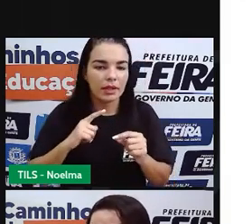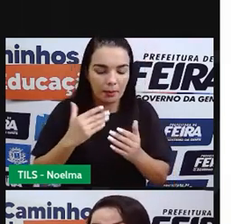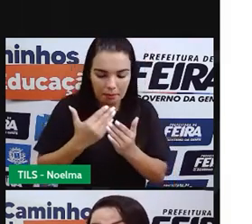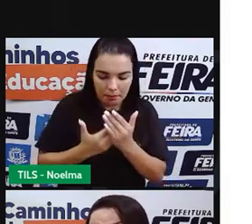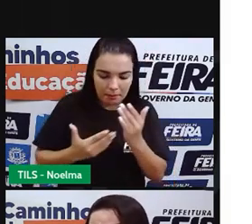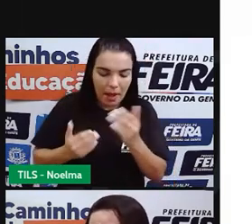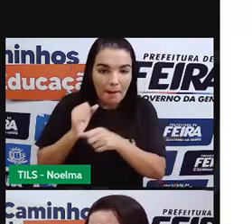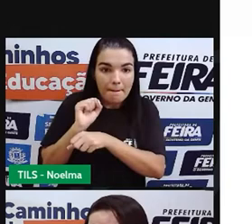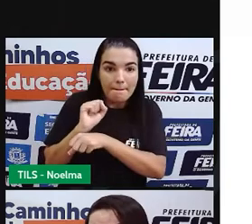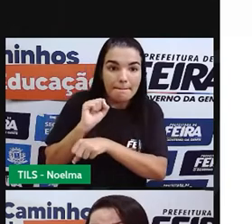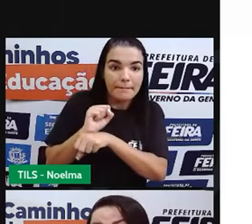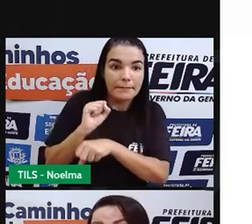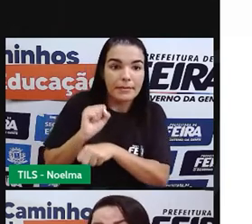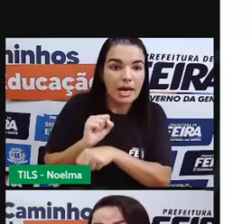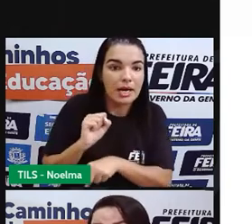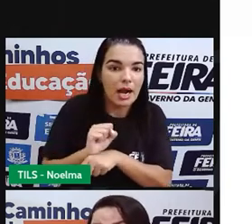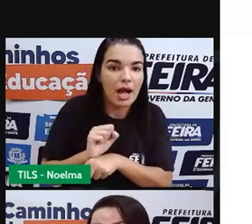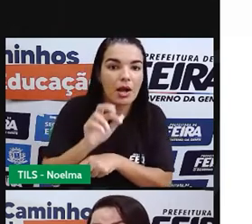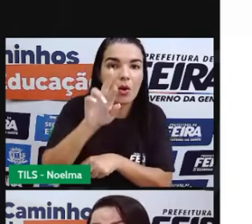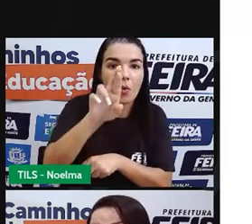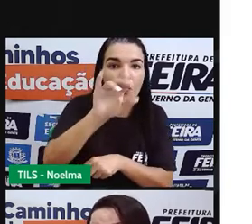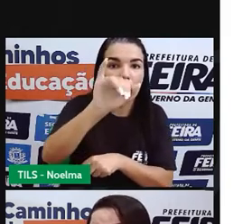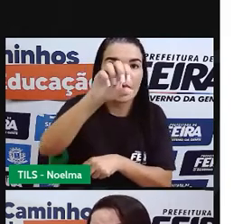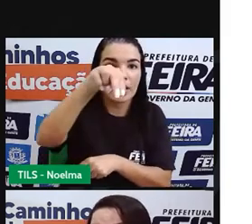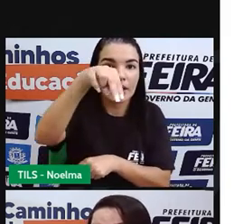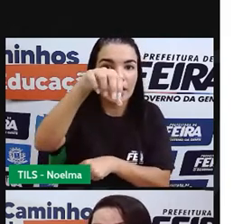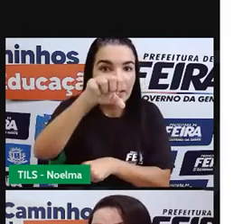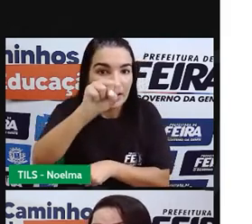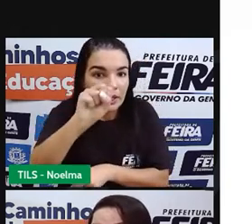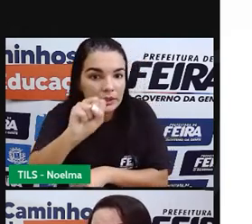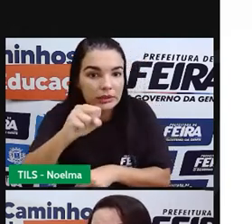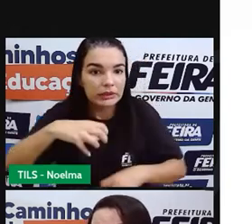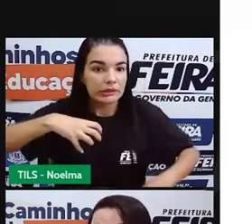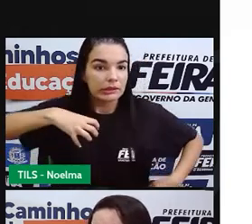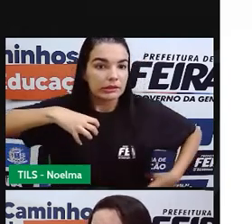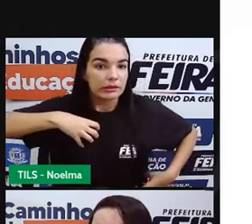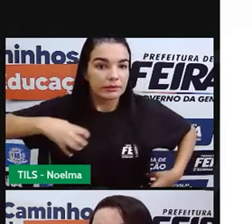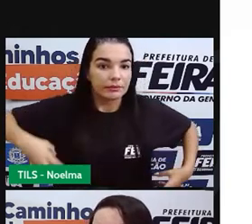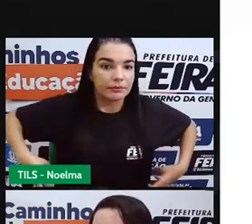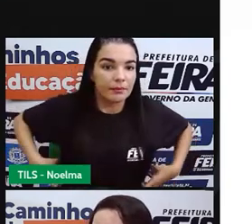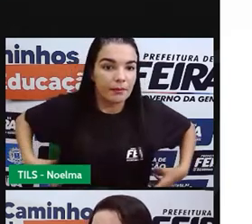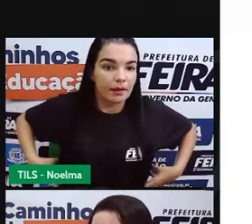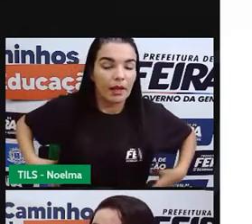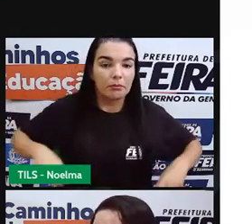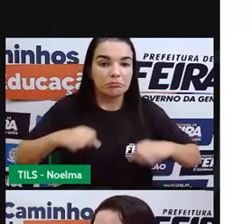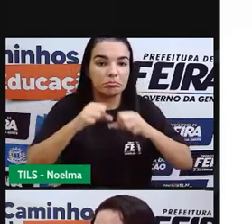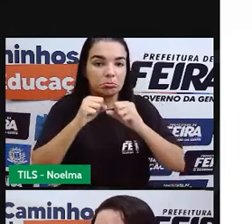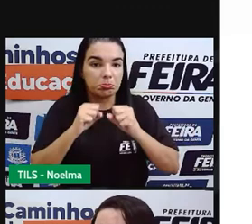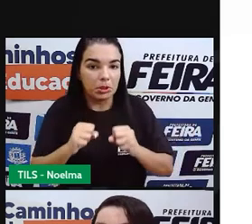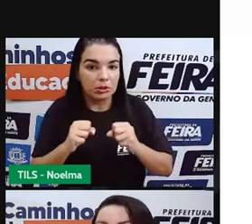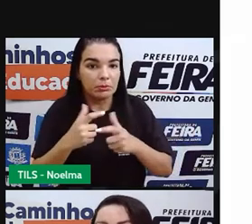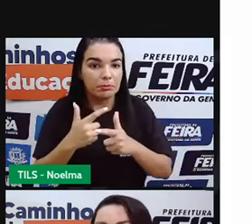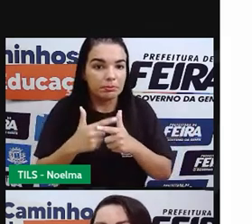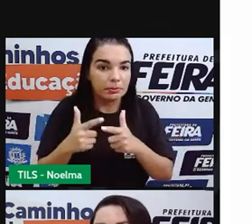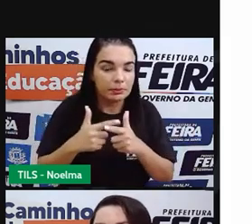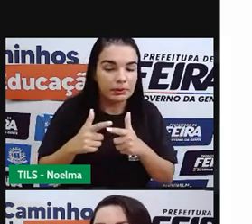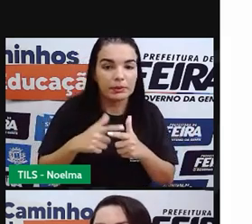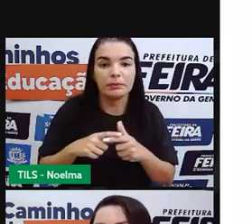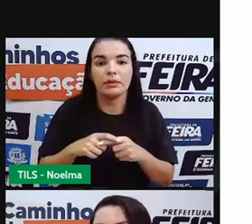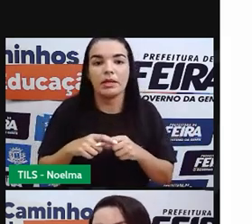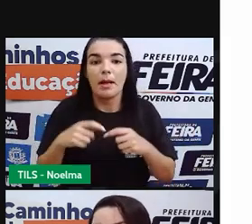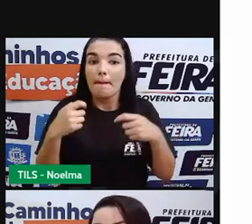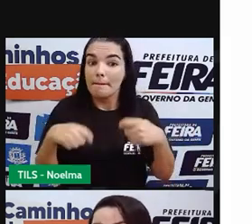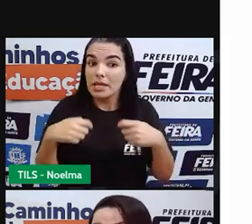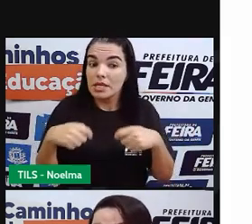hepática, como a Pró falou, né? Em relação aos suplementos alimentares, a gente tem que ter indicação médica para poder tomar esses